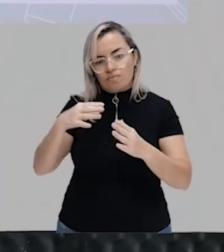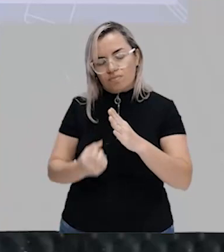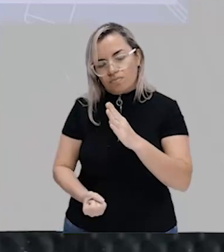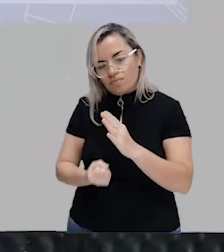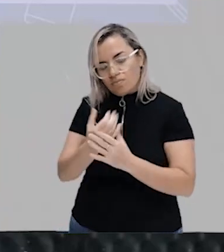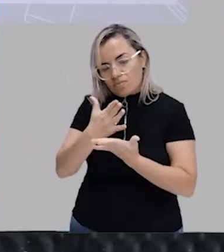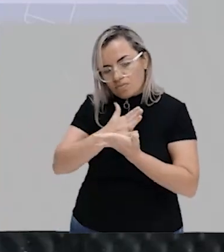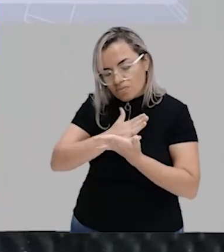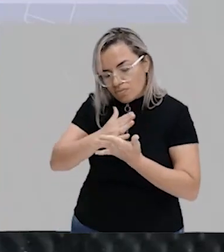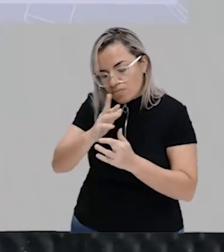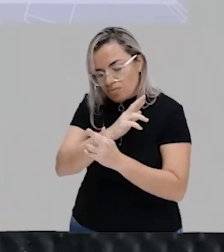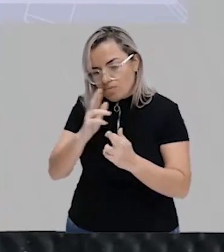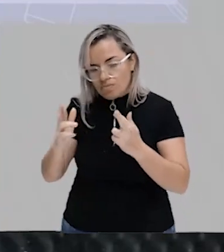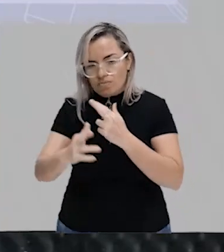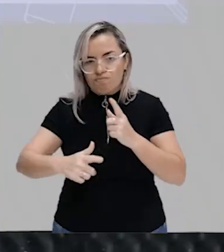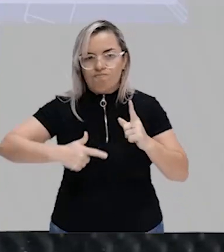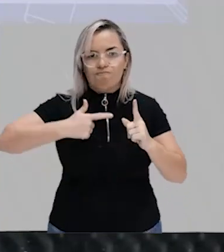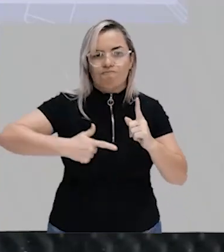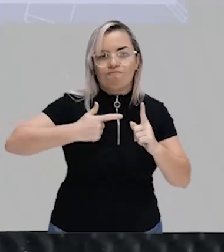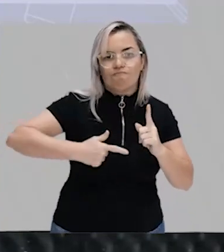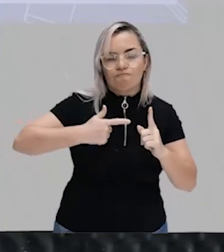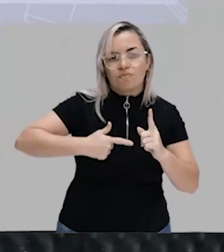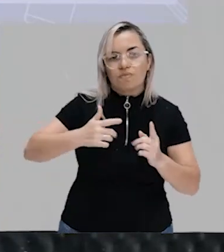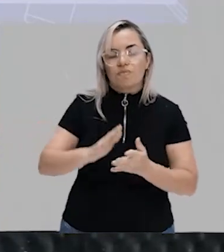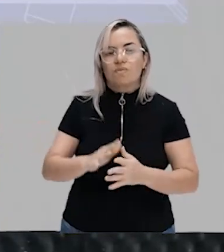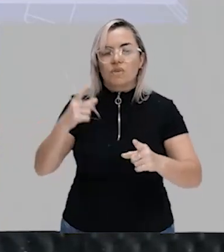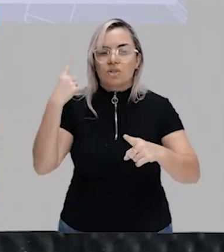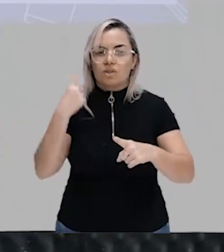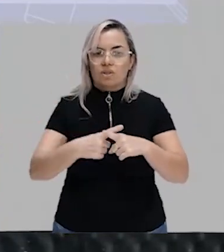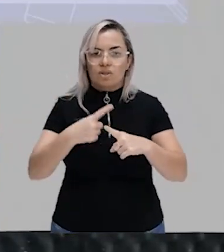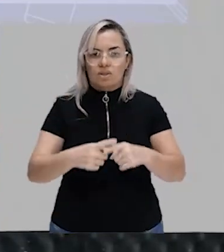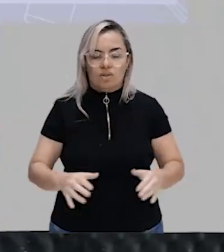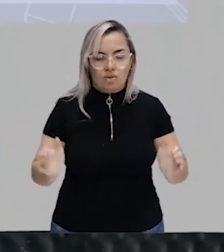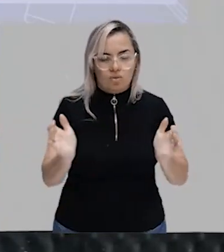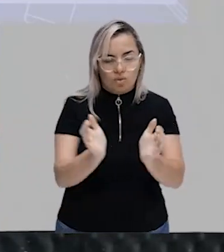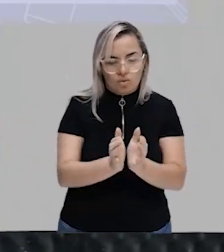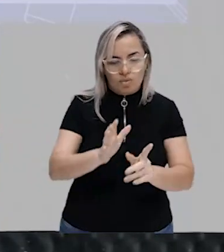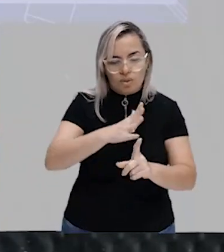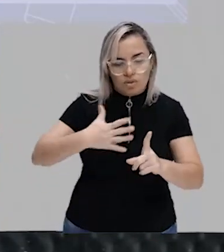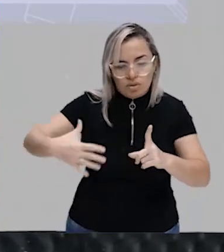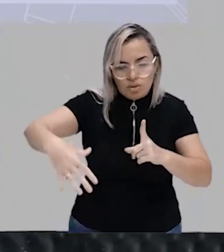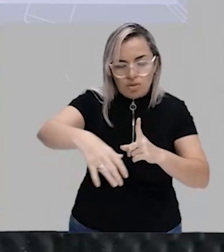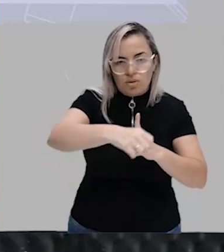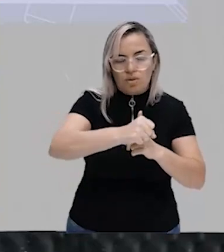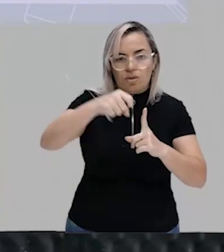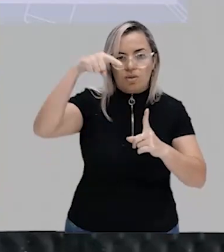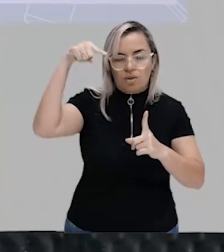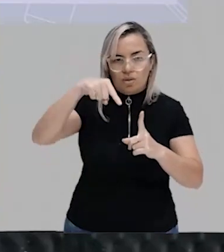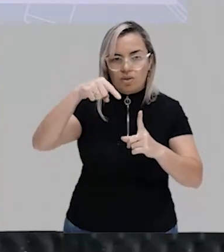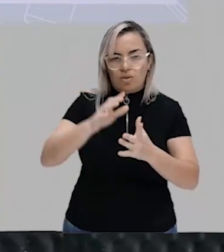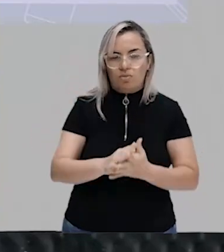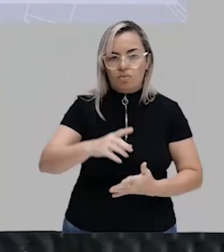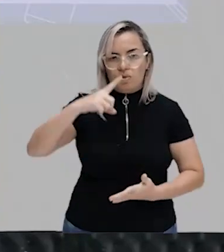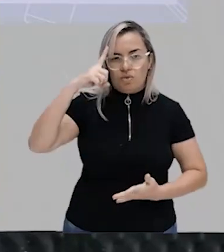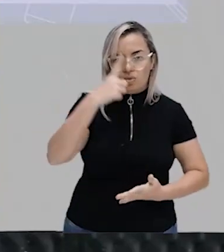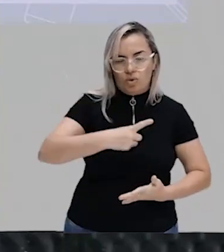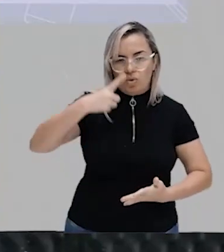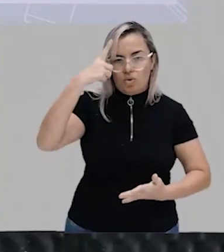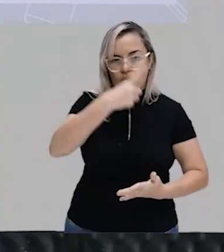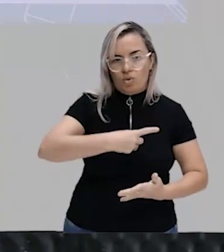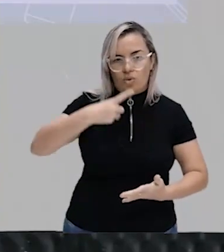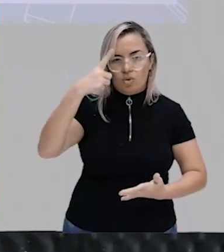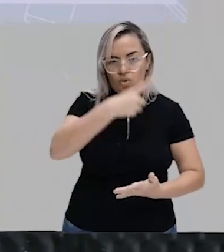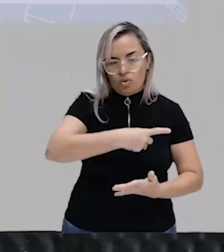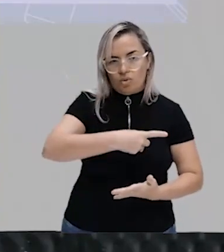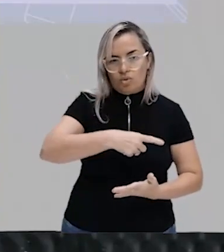das relações de produção. Porque existe um grupo da sociedade que é proprietário dos meios de produção